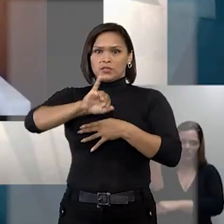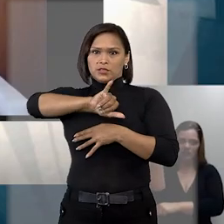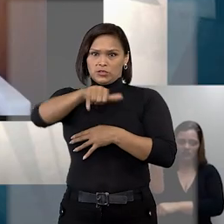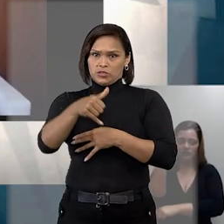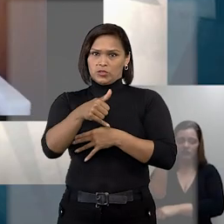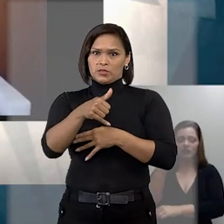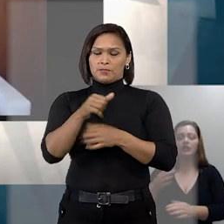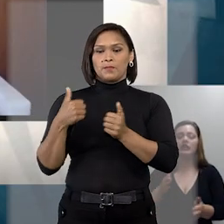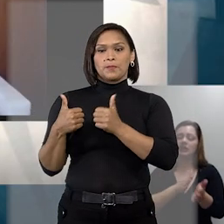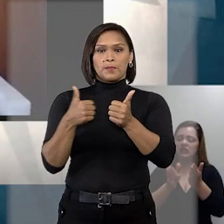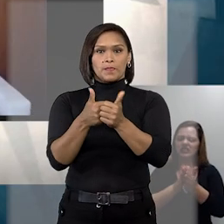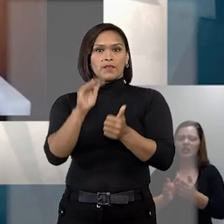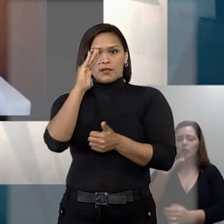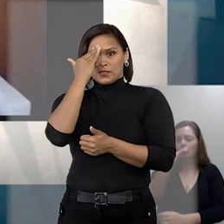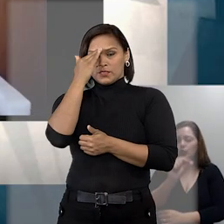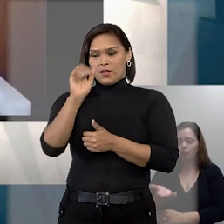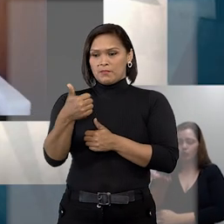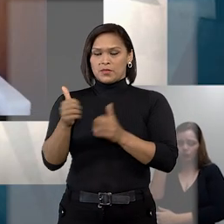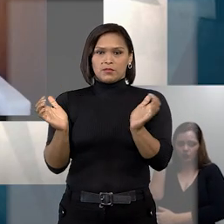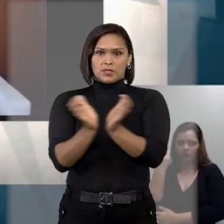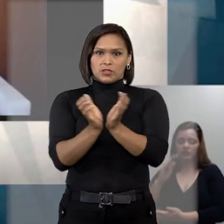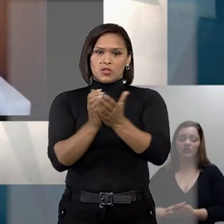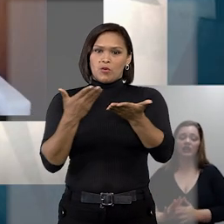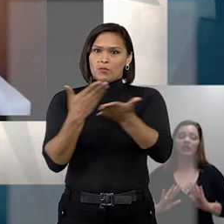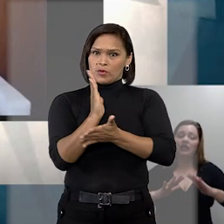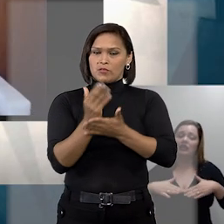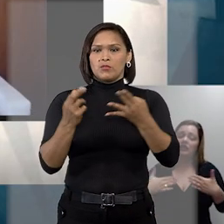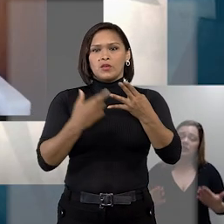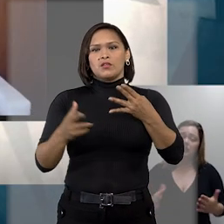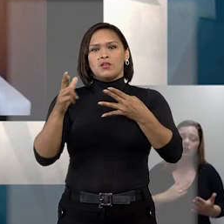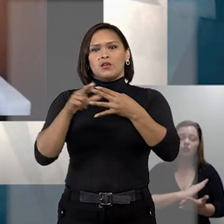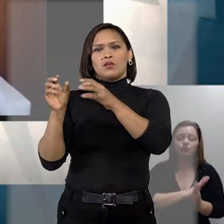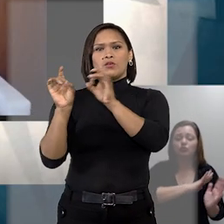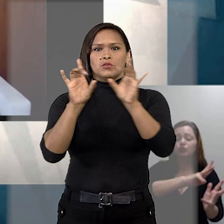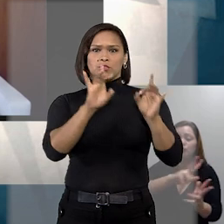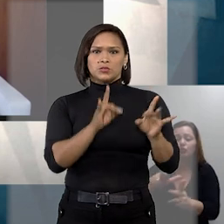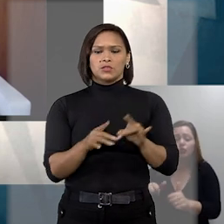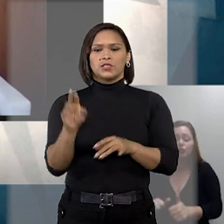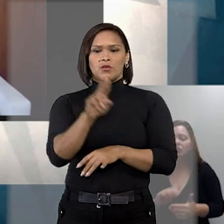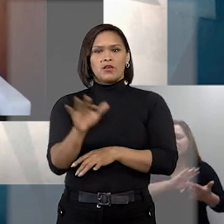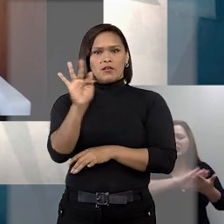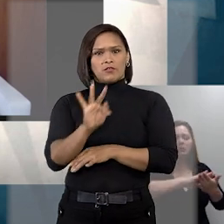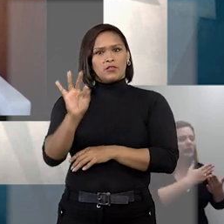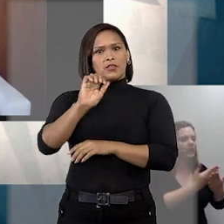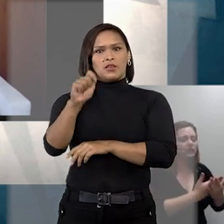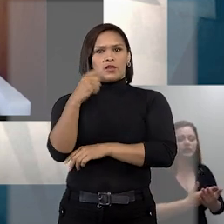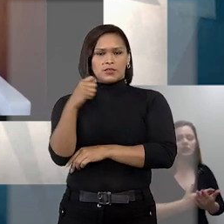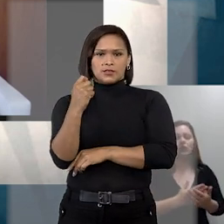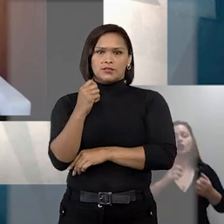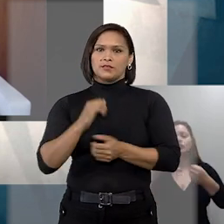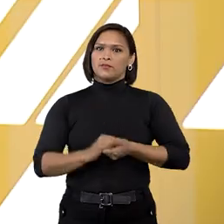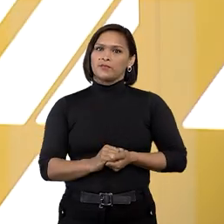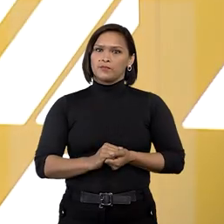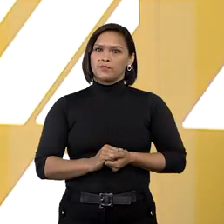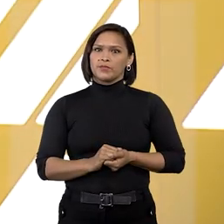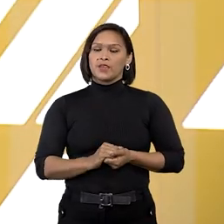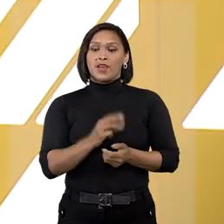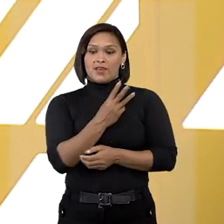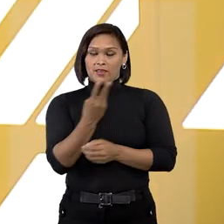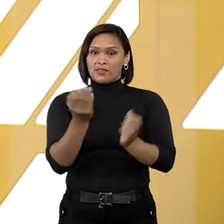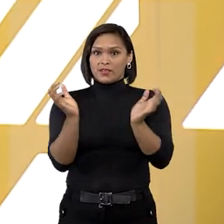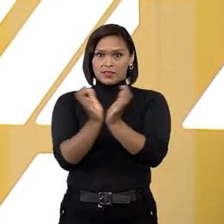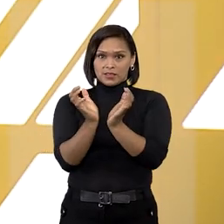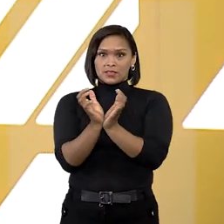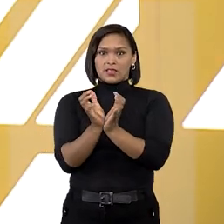Seguindo esse entendimento, a primeira turma deu provimento ao Recurso Especial da Universidade Federal Gaúcha. E na